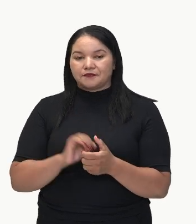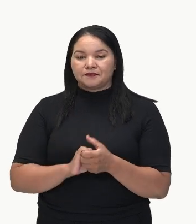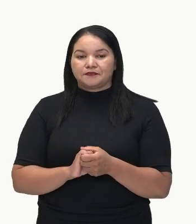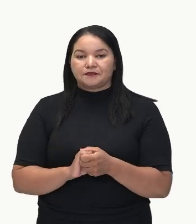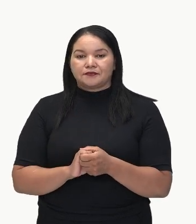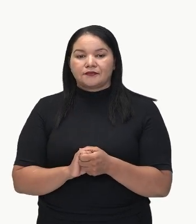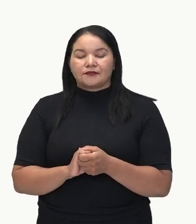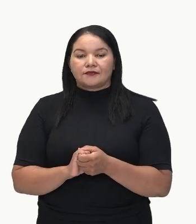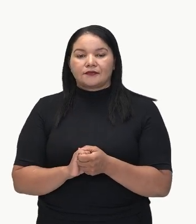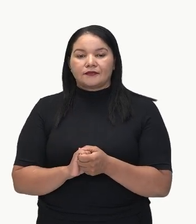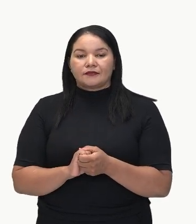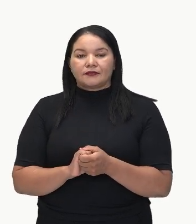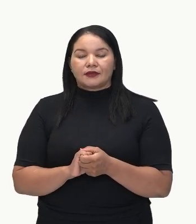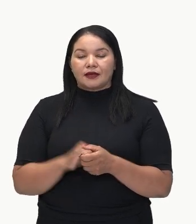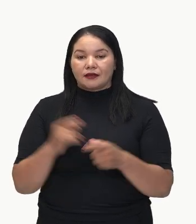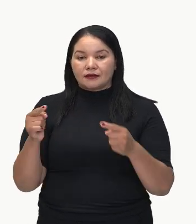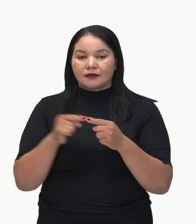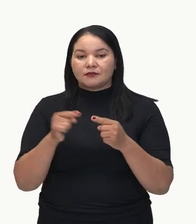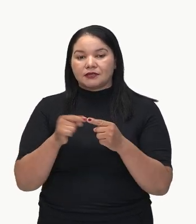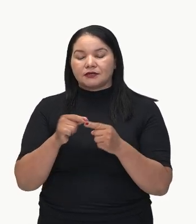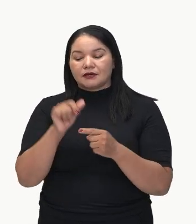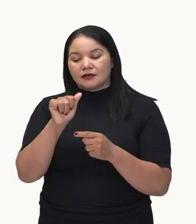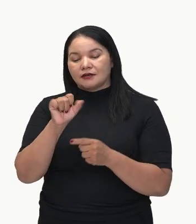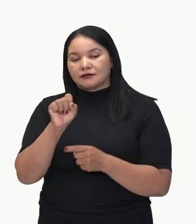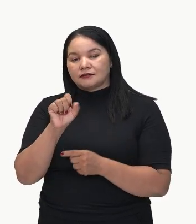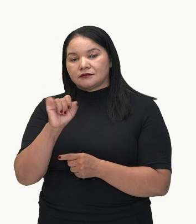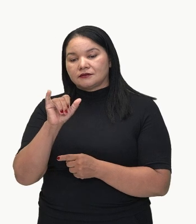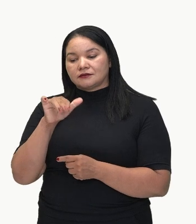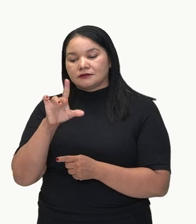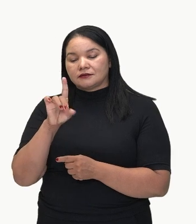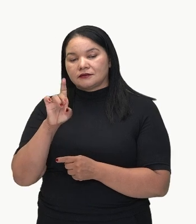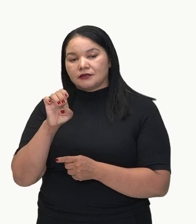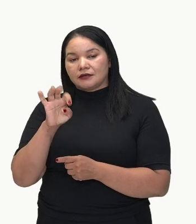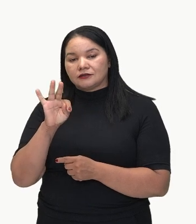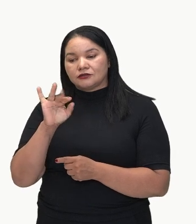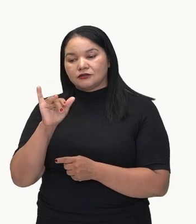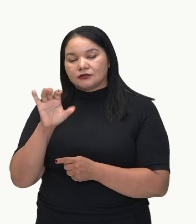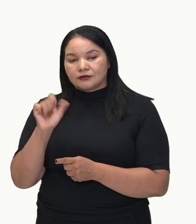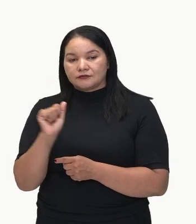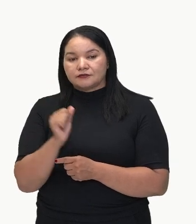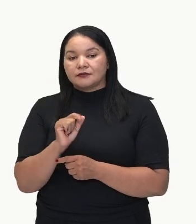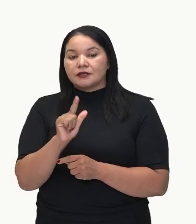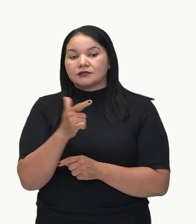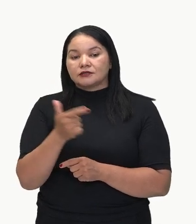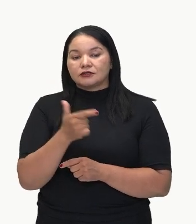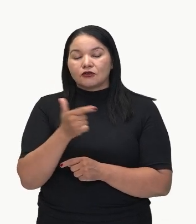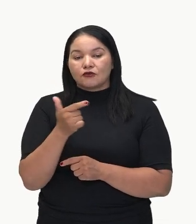Está aí a primeira. Mas temos a segunda, que tem aqui. Tem aqui a conjunção.